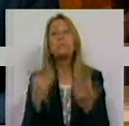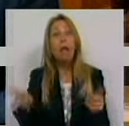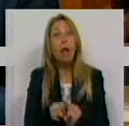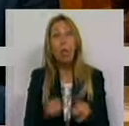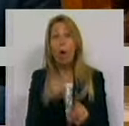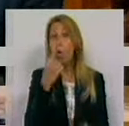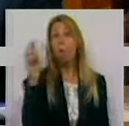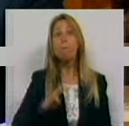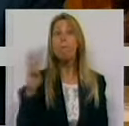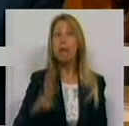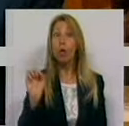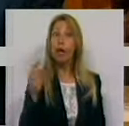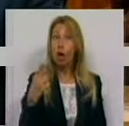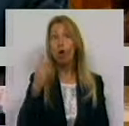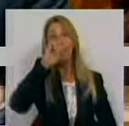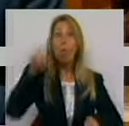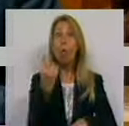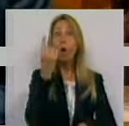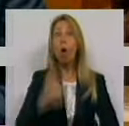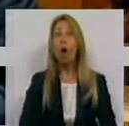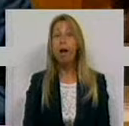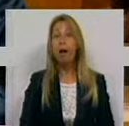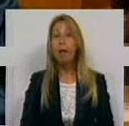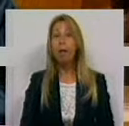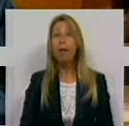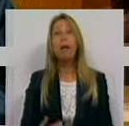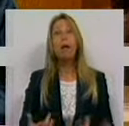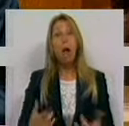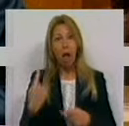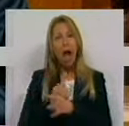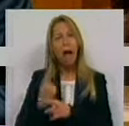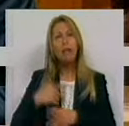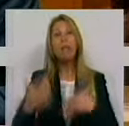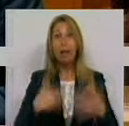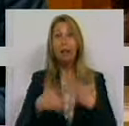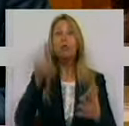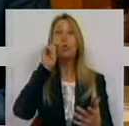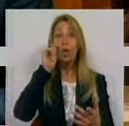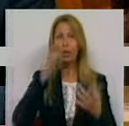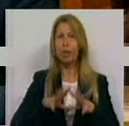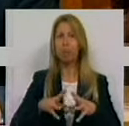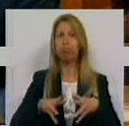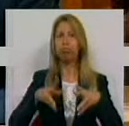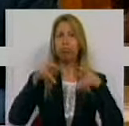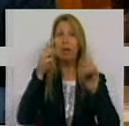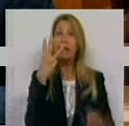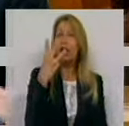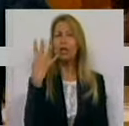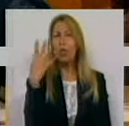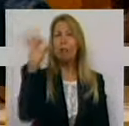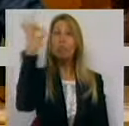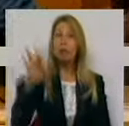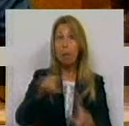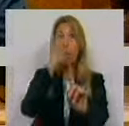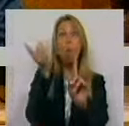de euro por hora. A atividade turística está a crescer entre 3% e 4% ao ano no